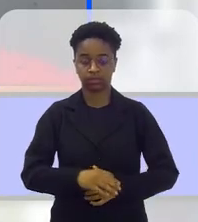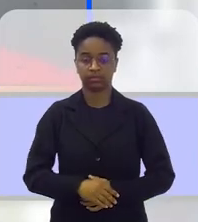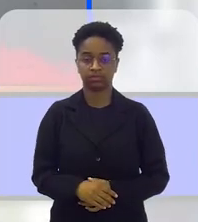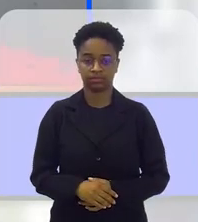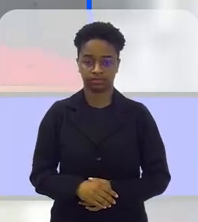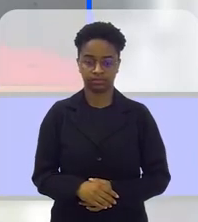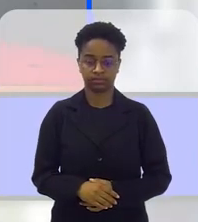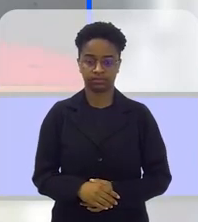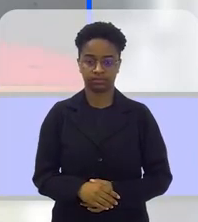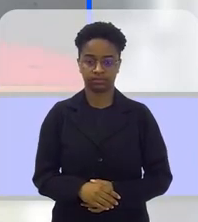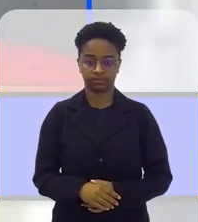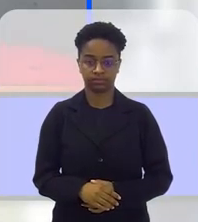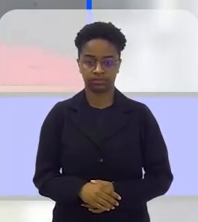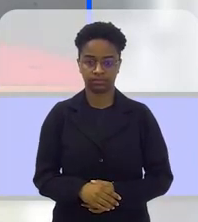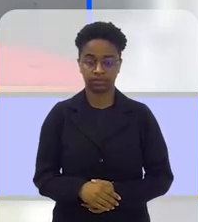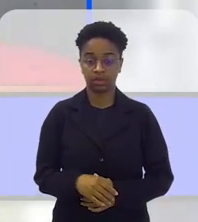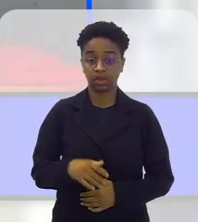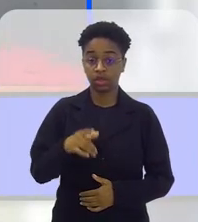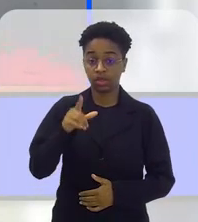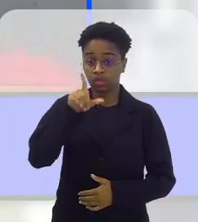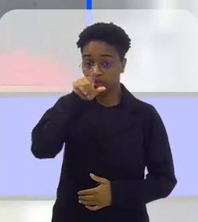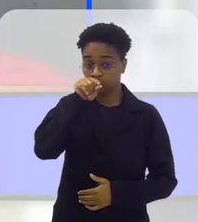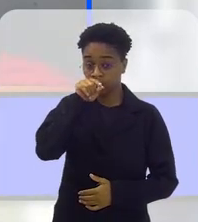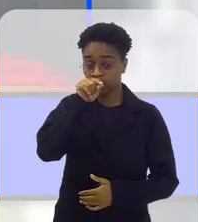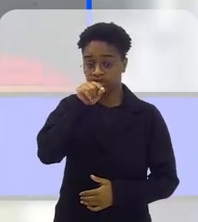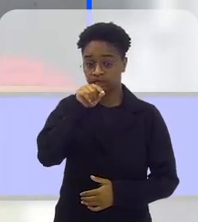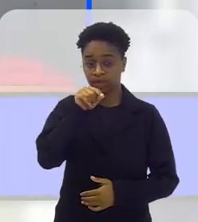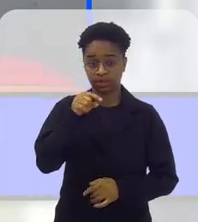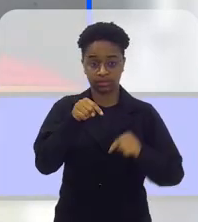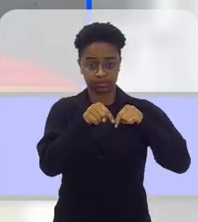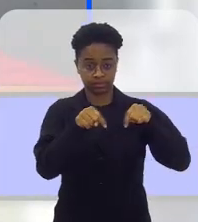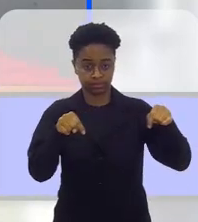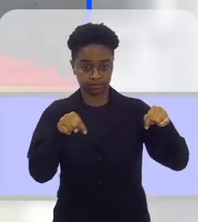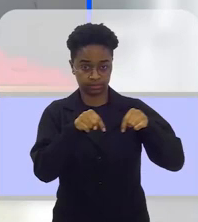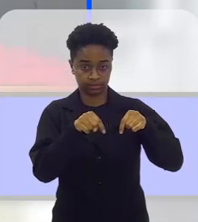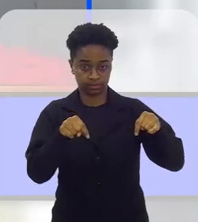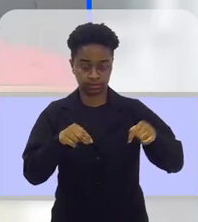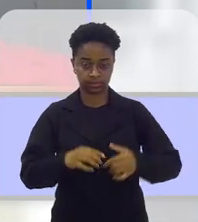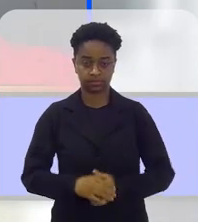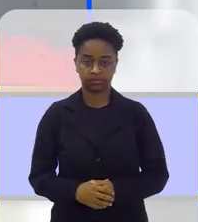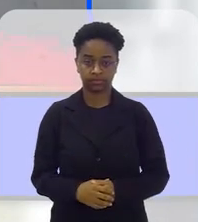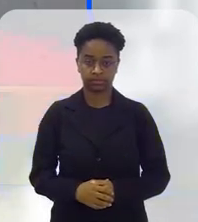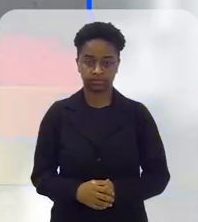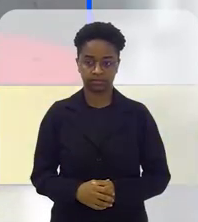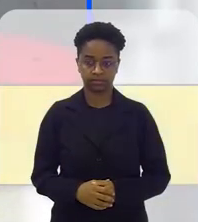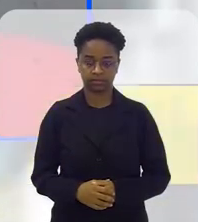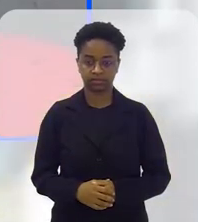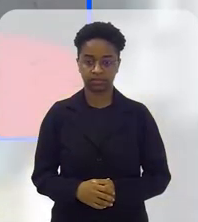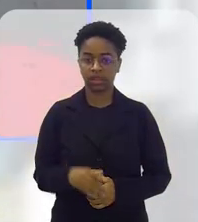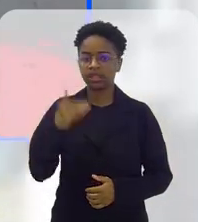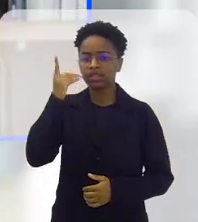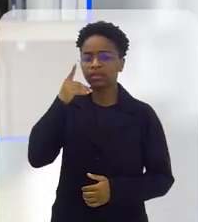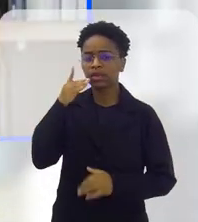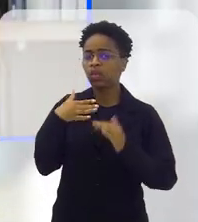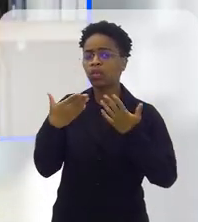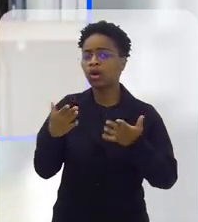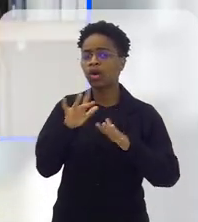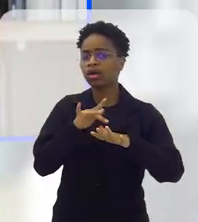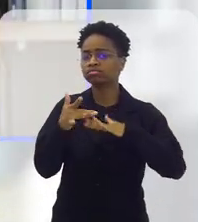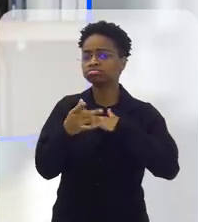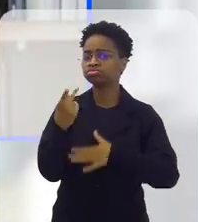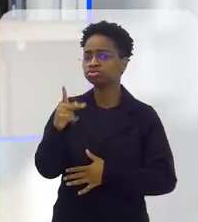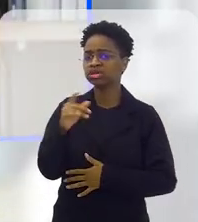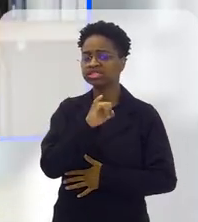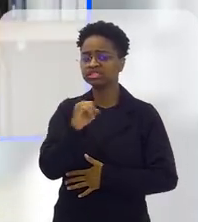.com, barra FIA RJ maiúsculo, Twitter, arroba FIA RJ Oficial. Deputado, qual a rede